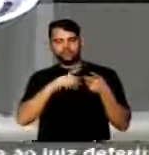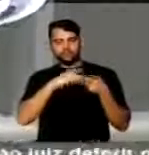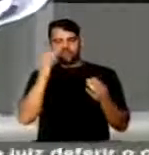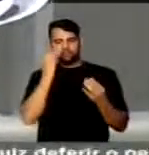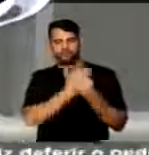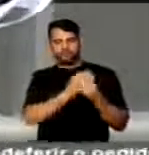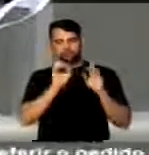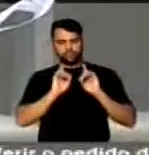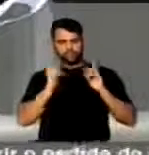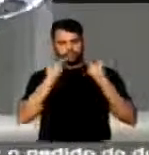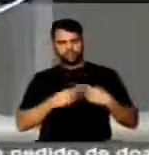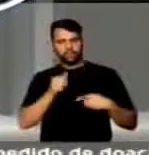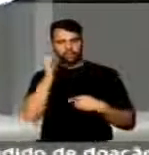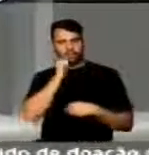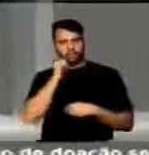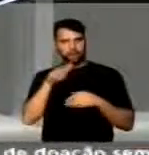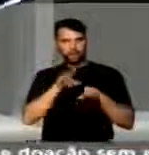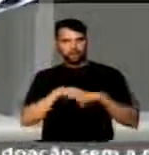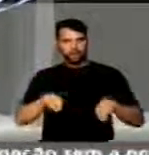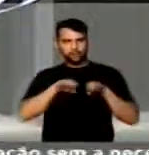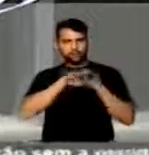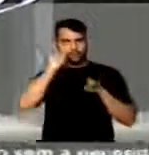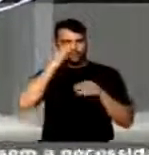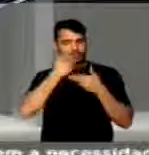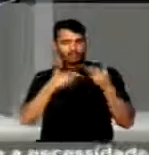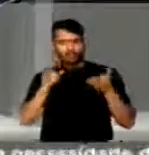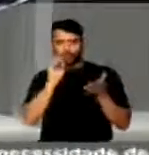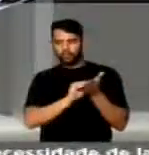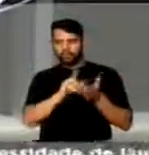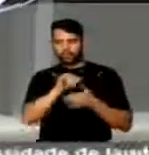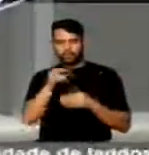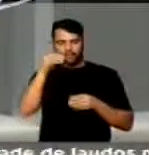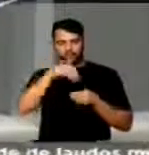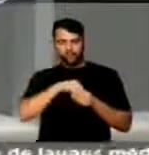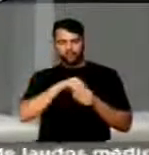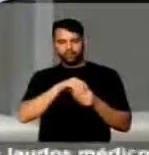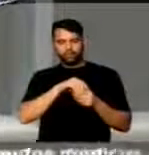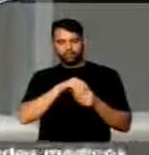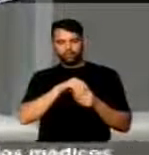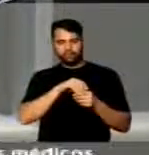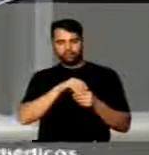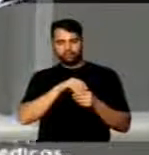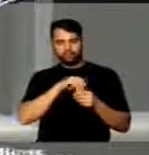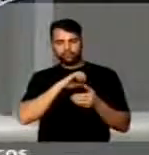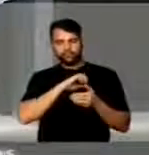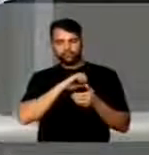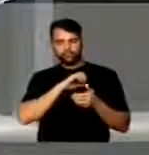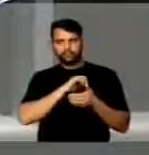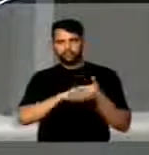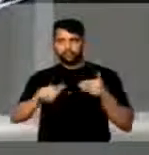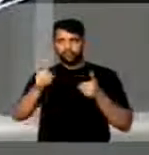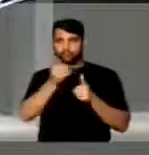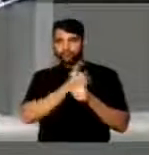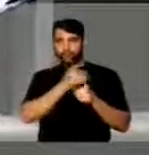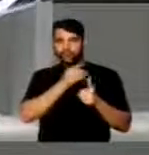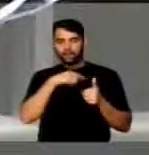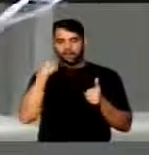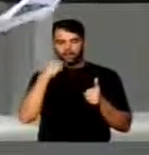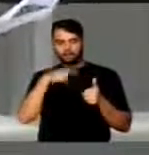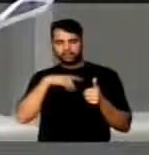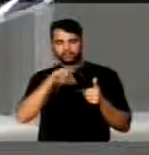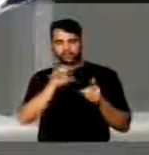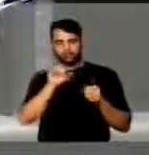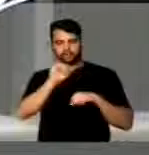pastas dos direitos humanos, mulheres e igualdade racial. Golpe dentro do golpe com cortes nas áreas sociais. Advogado do primeiro